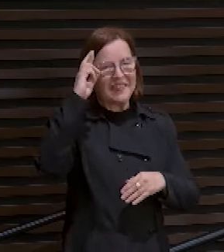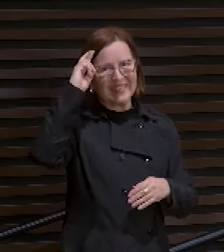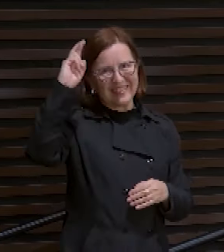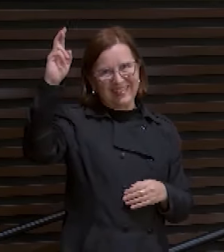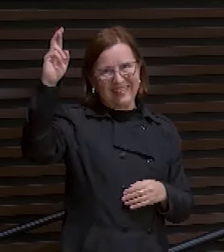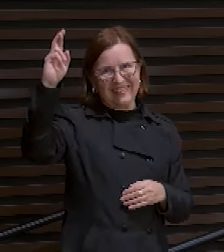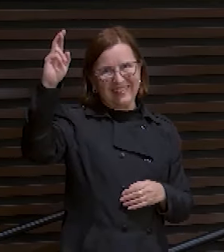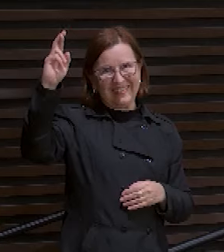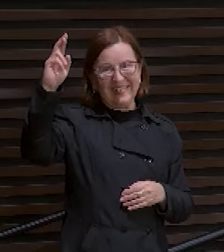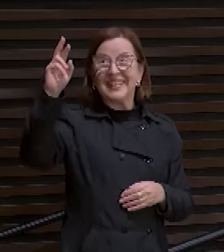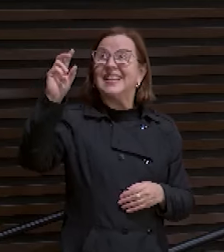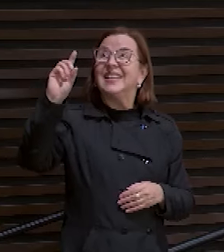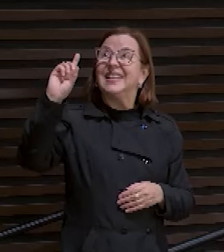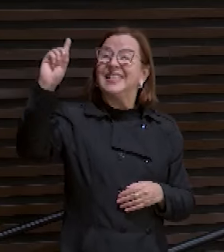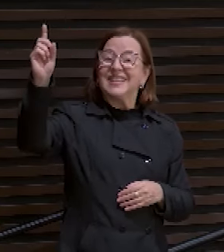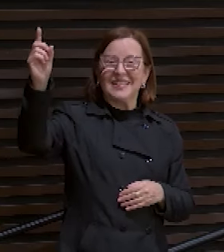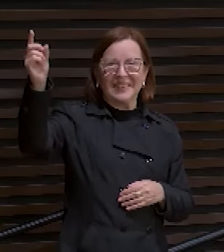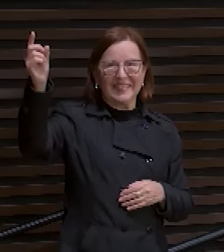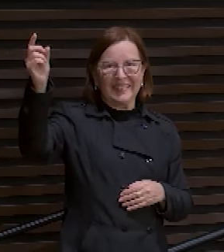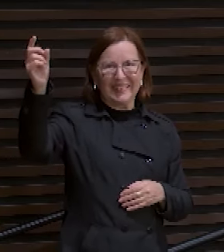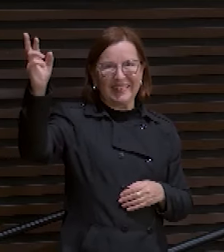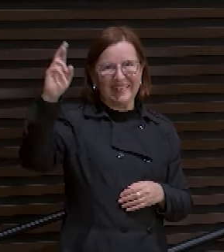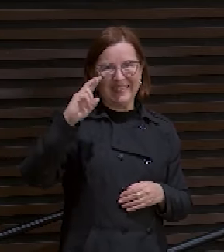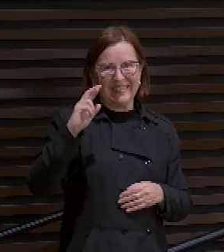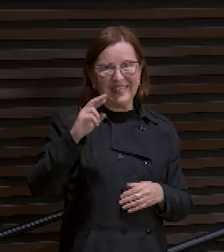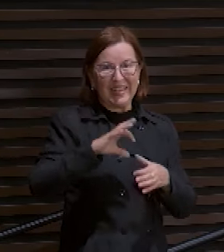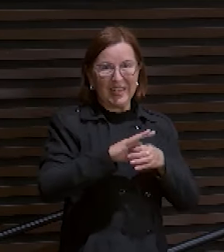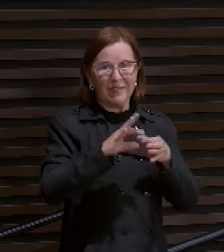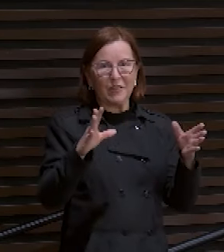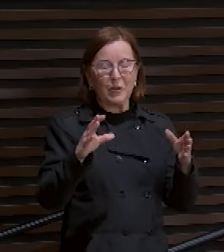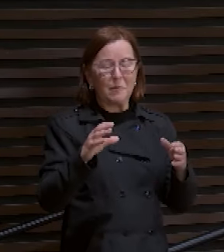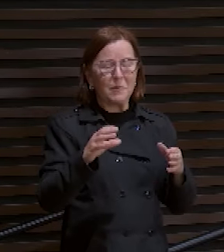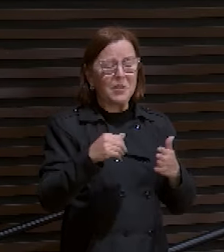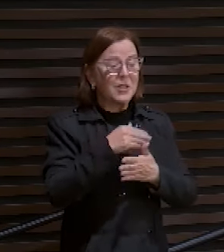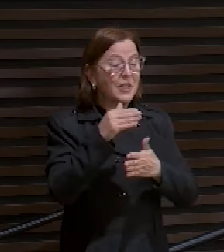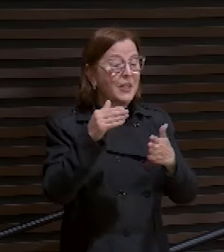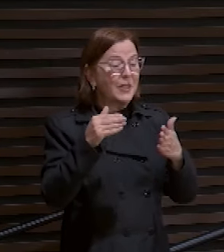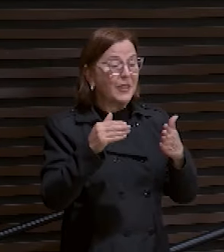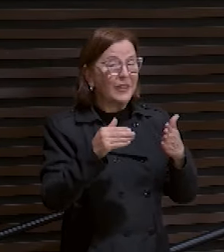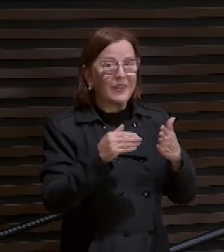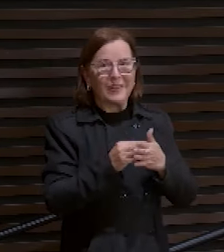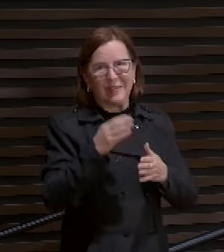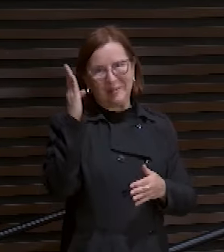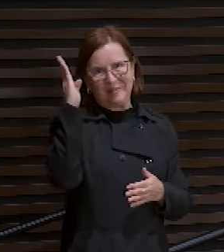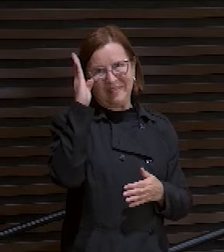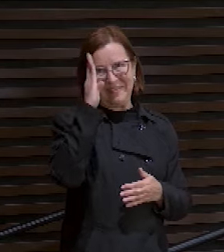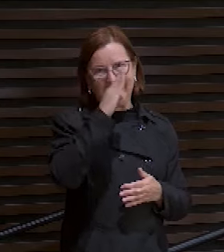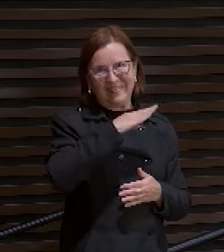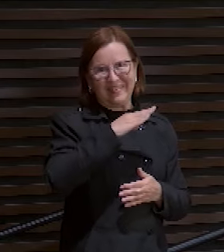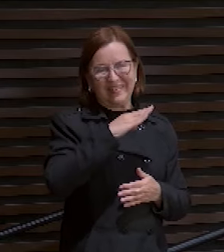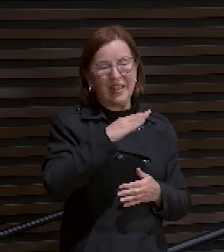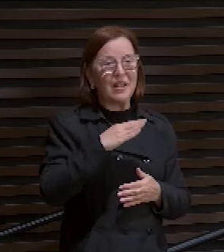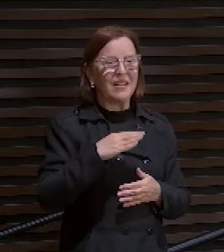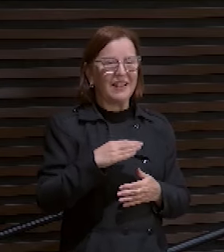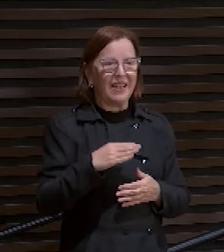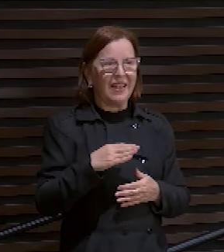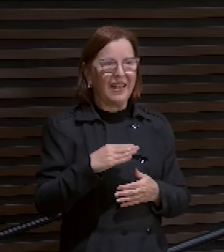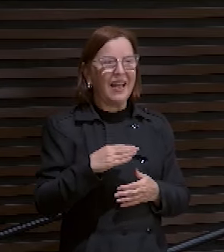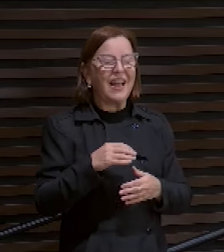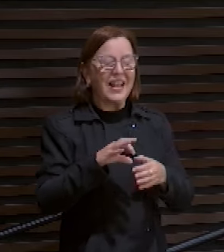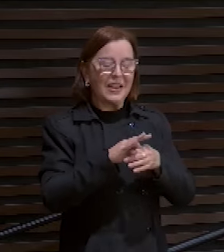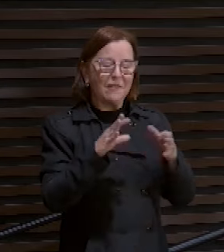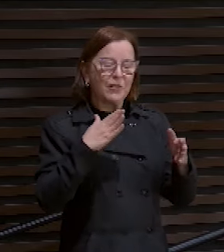e Ele me respondeu. Livrou-me de quantos? Todos os meus temores,